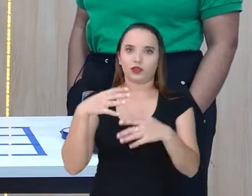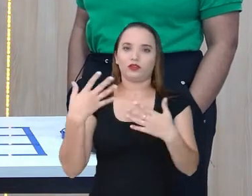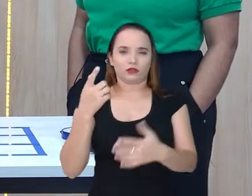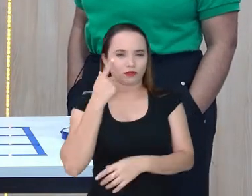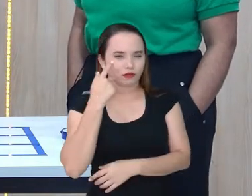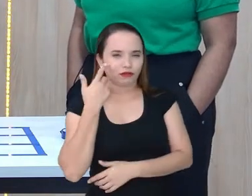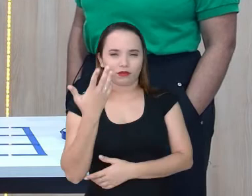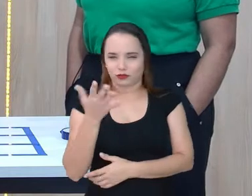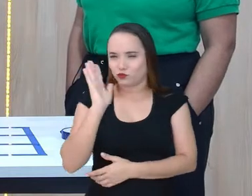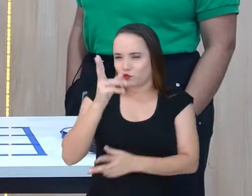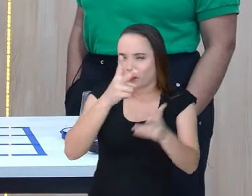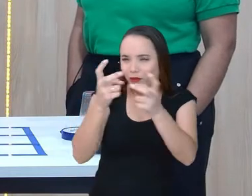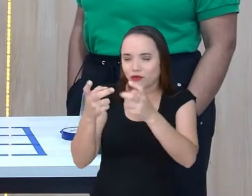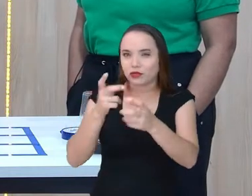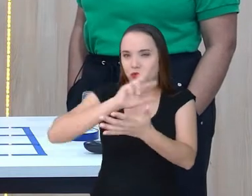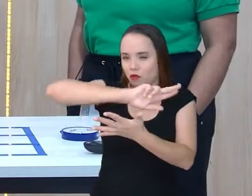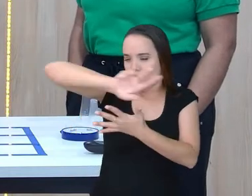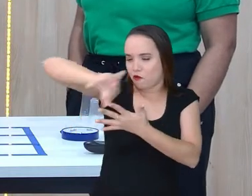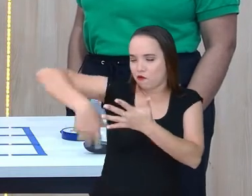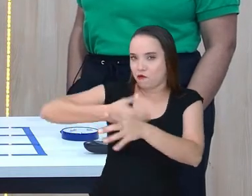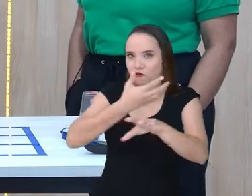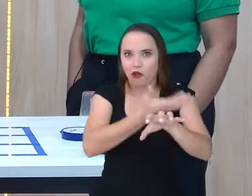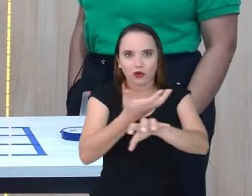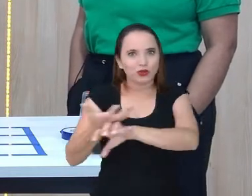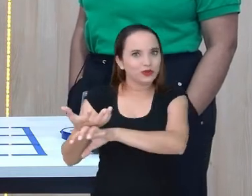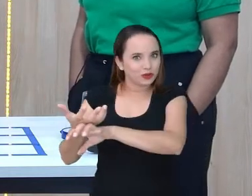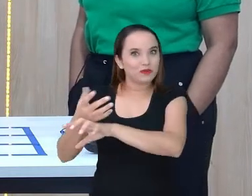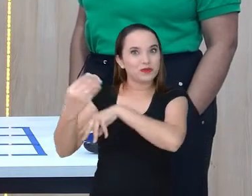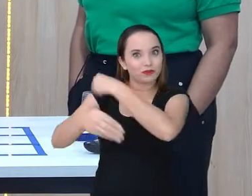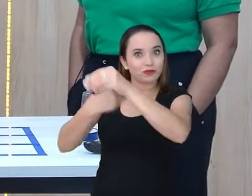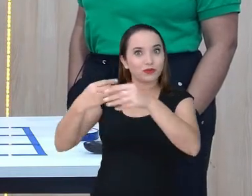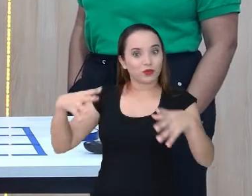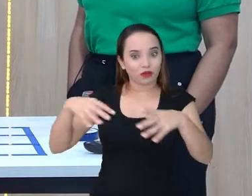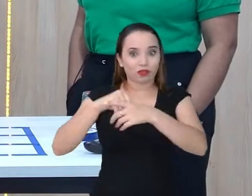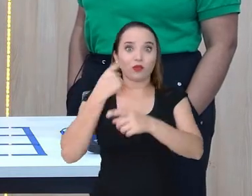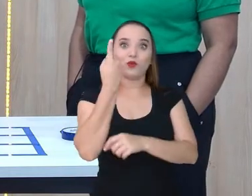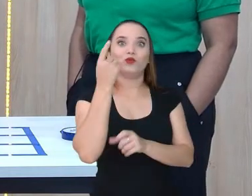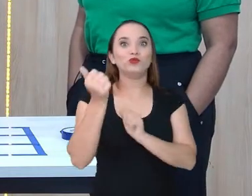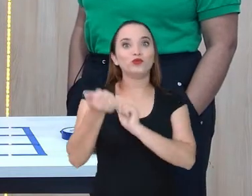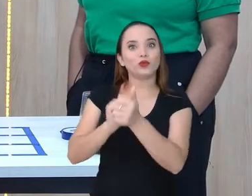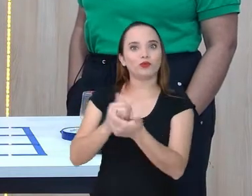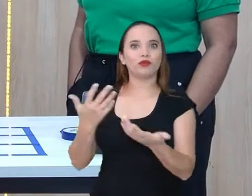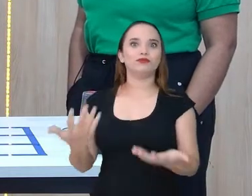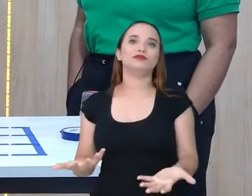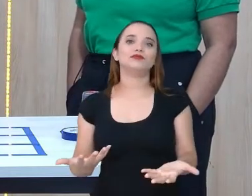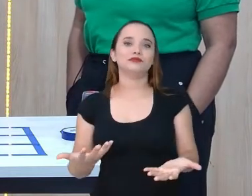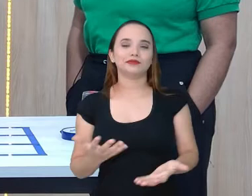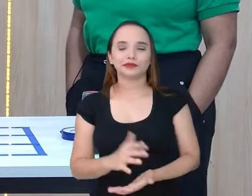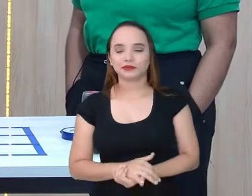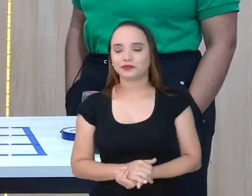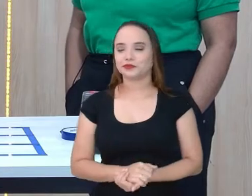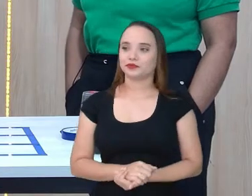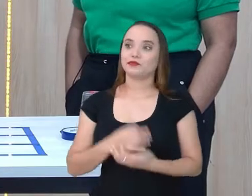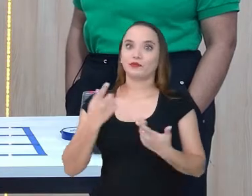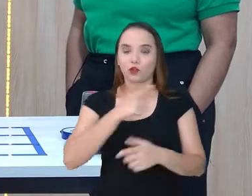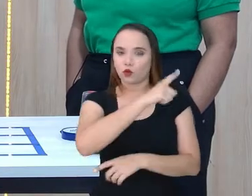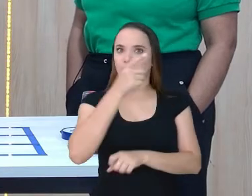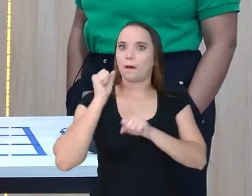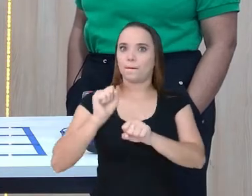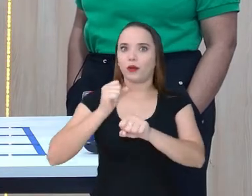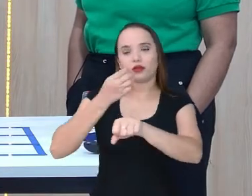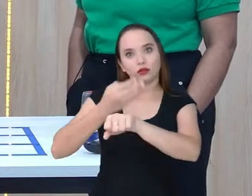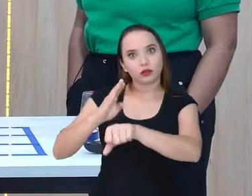matemática, história, física, tudo que vocês podem usar em um jogo da velha. Arrasou. Tá vendo? Então vocês podem treinar aqui.